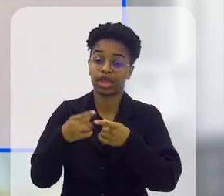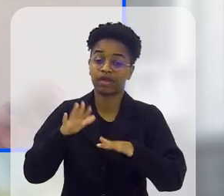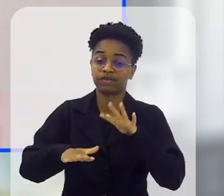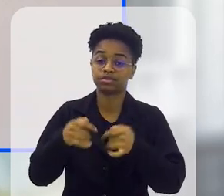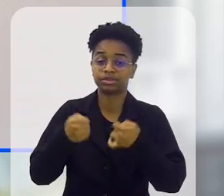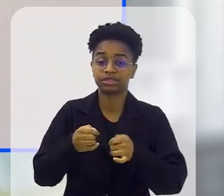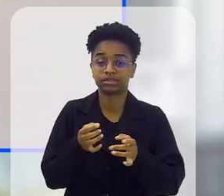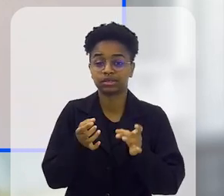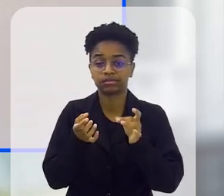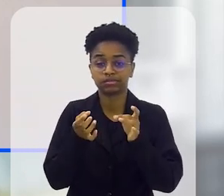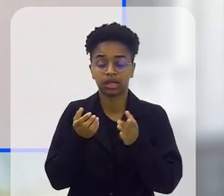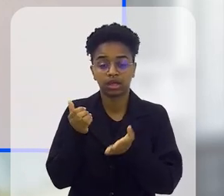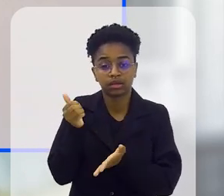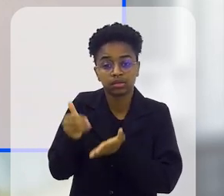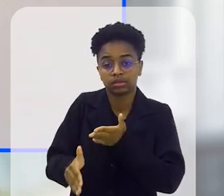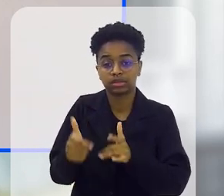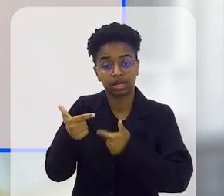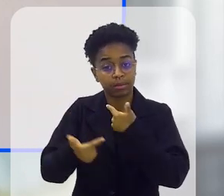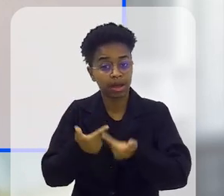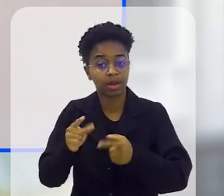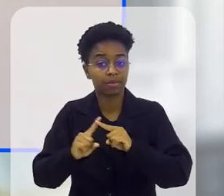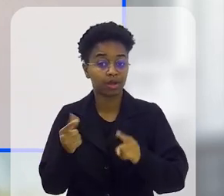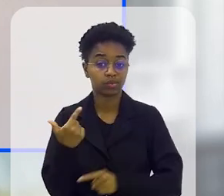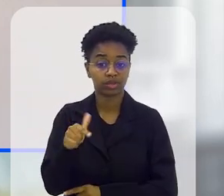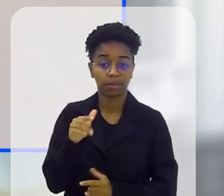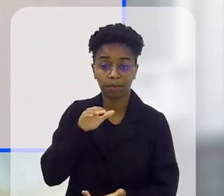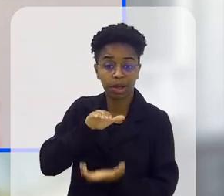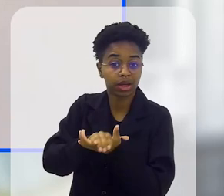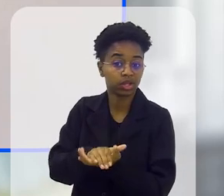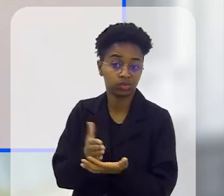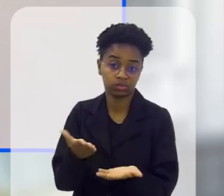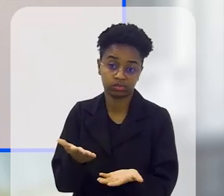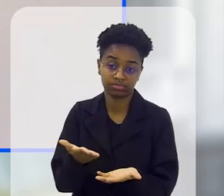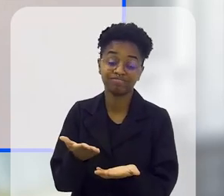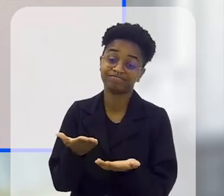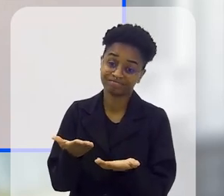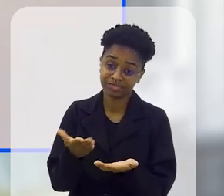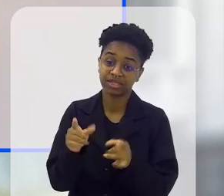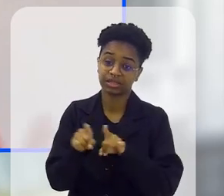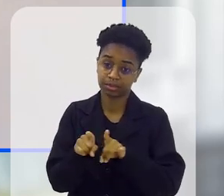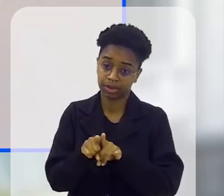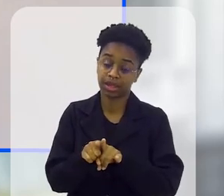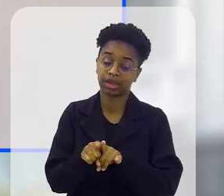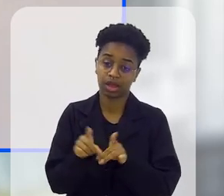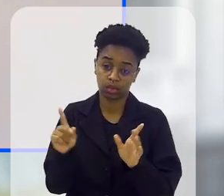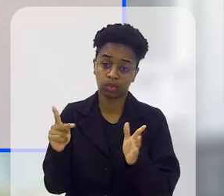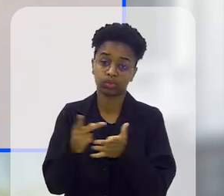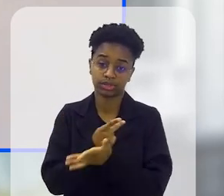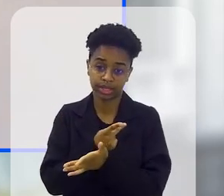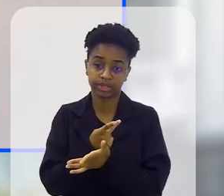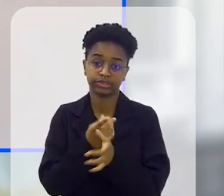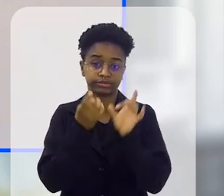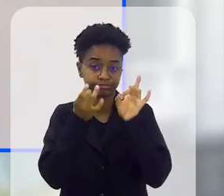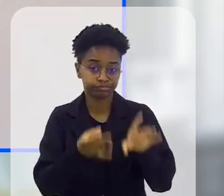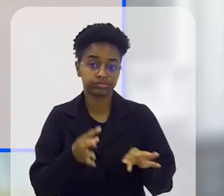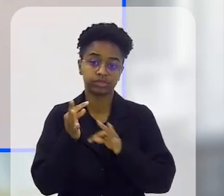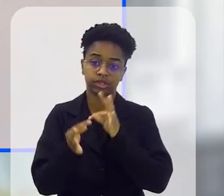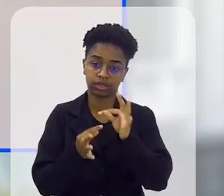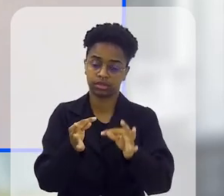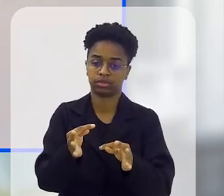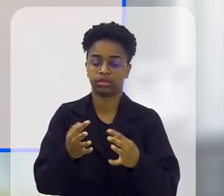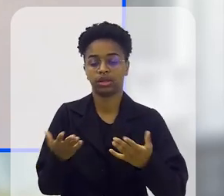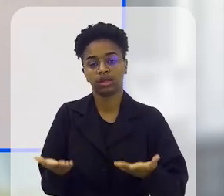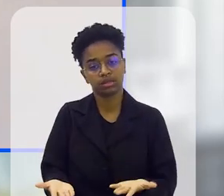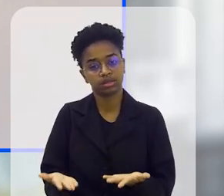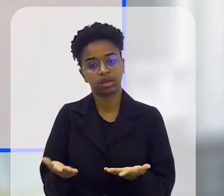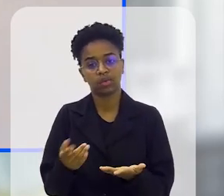de trabalhar para dar conta do tratamento e ela não tem marido, não tem ninguém, e aí é mais um fator que contribui para o